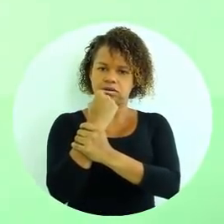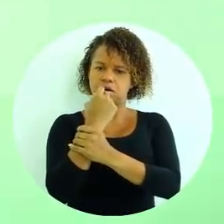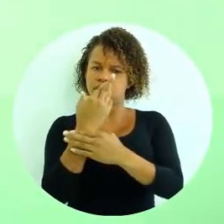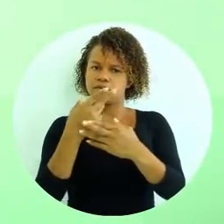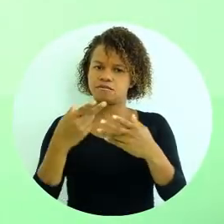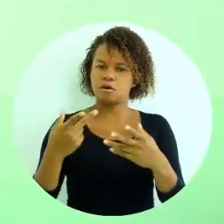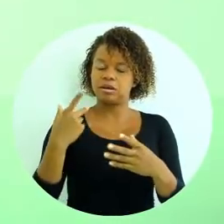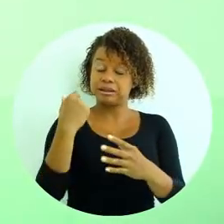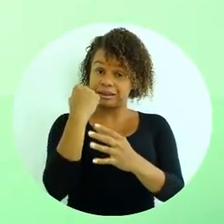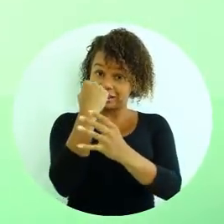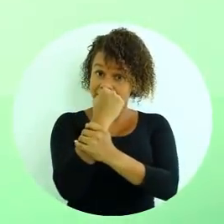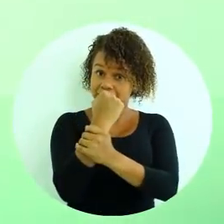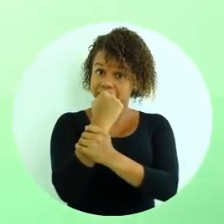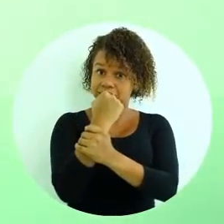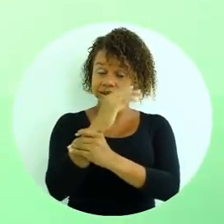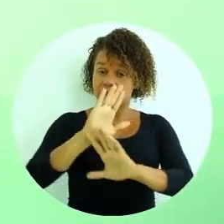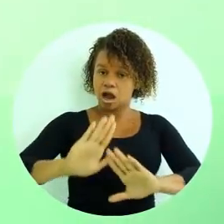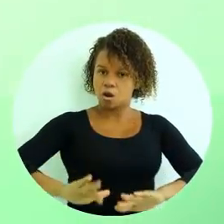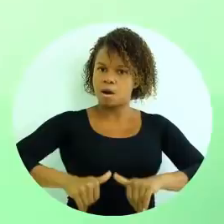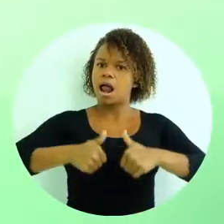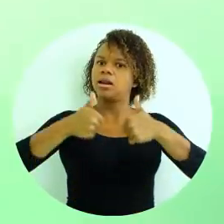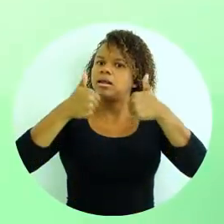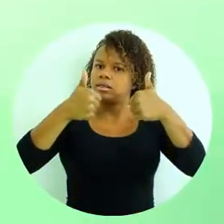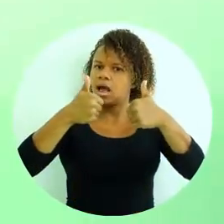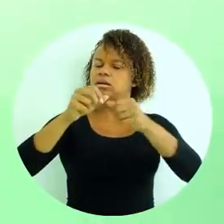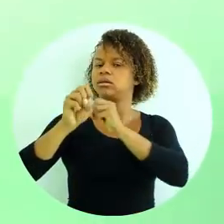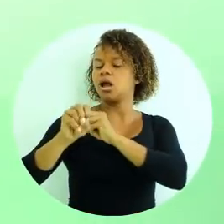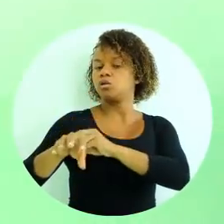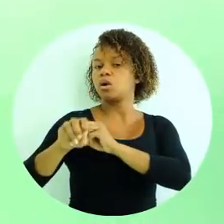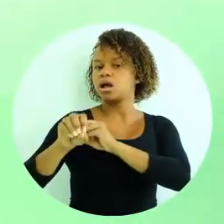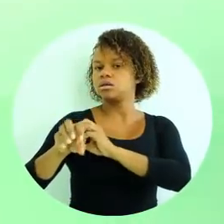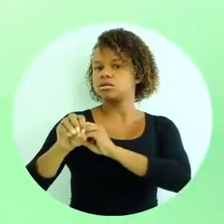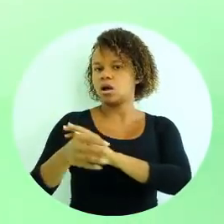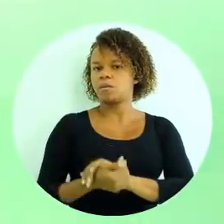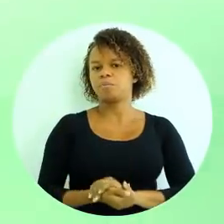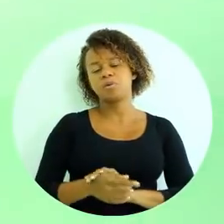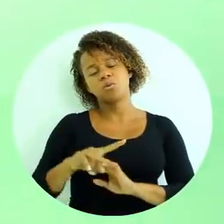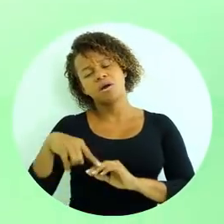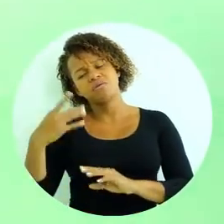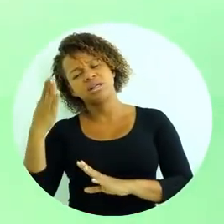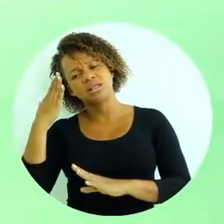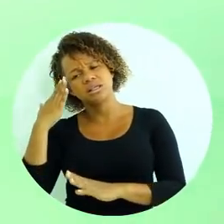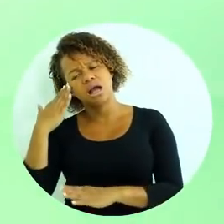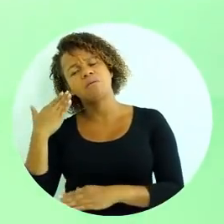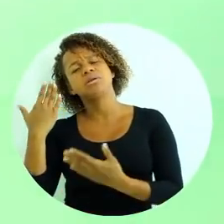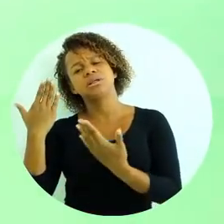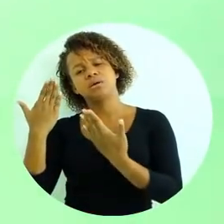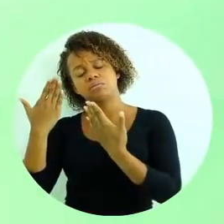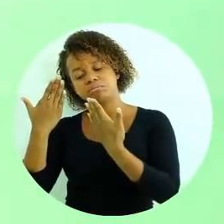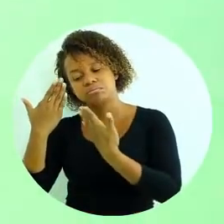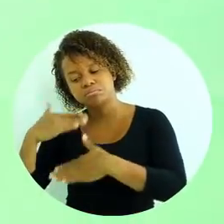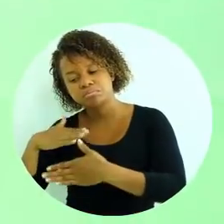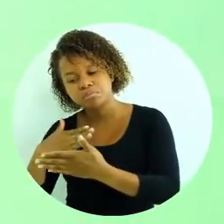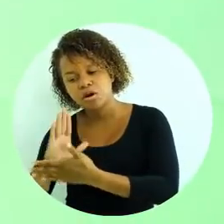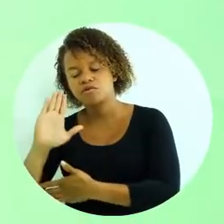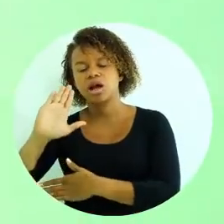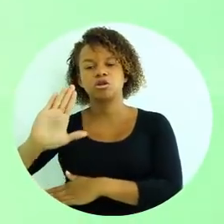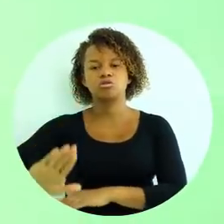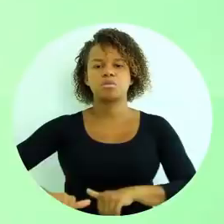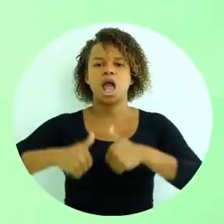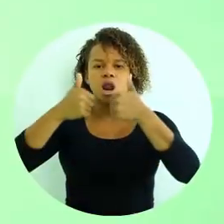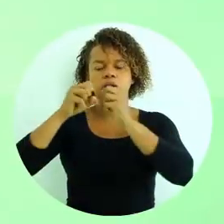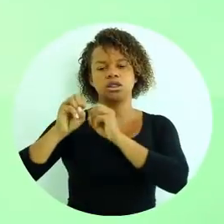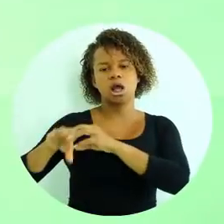essa garantia é uma forma de garantir a qualidade da educação, uma vez que só